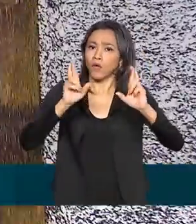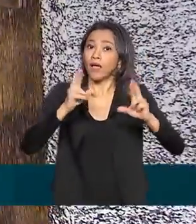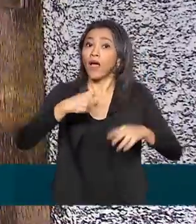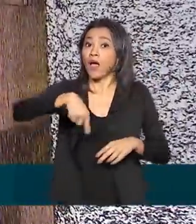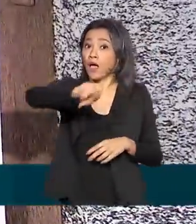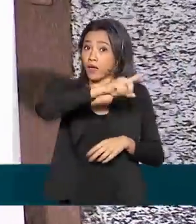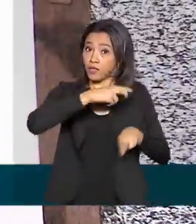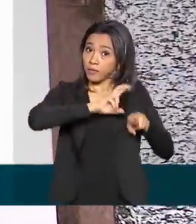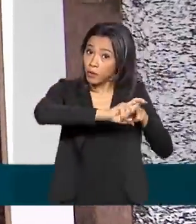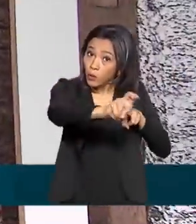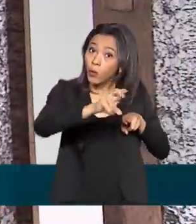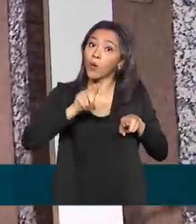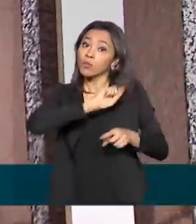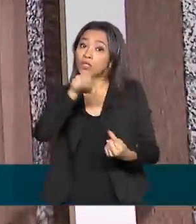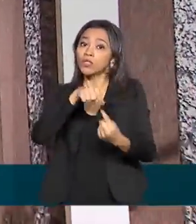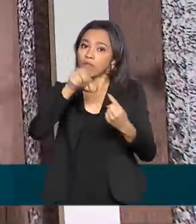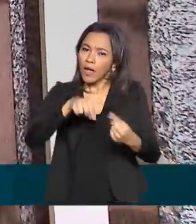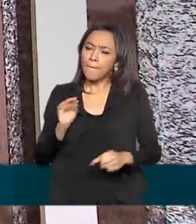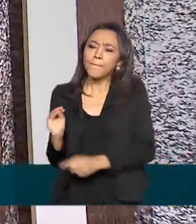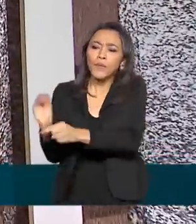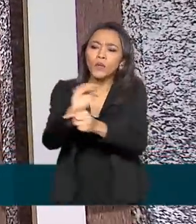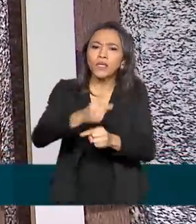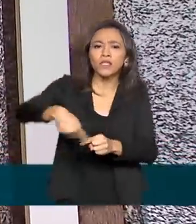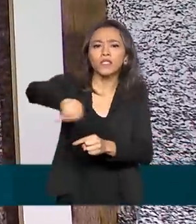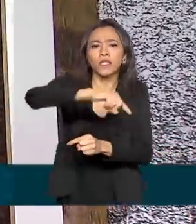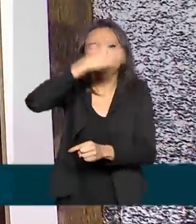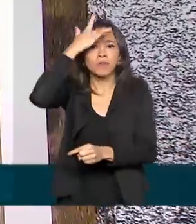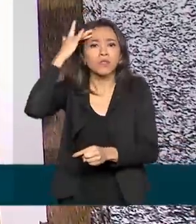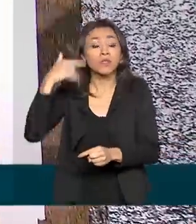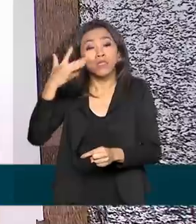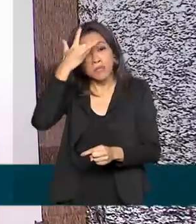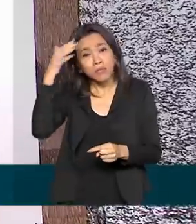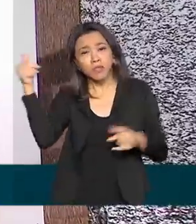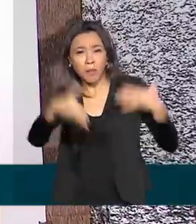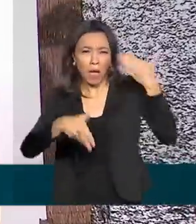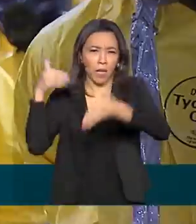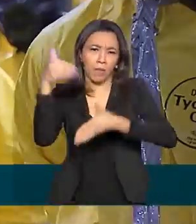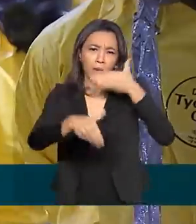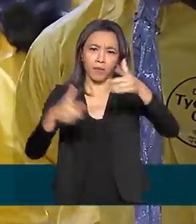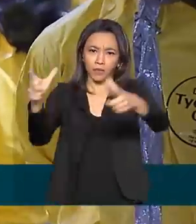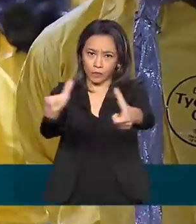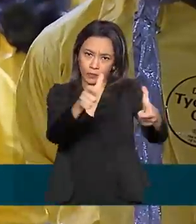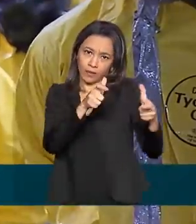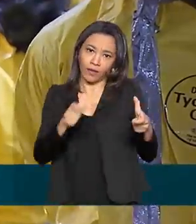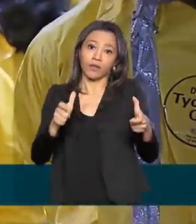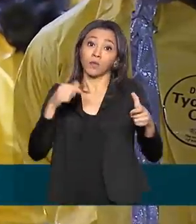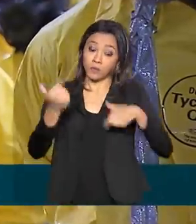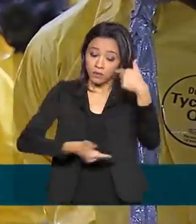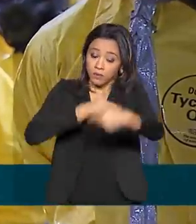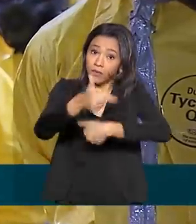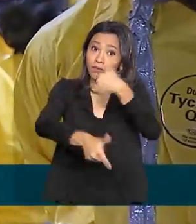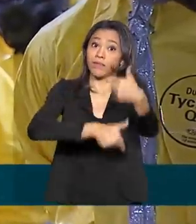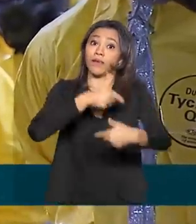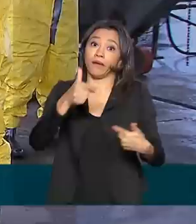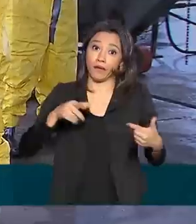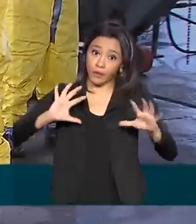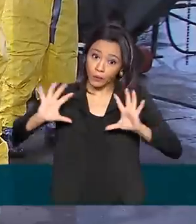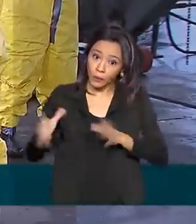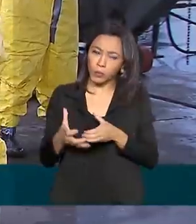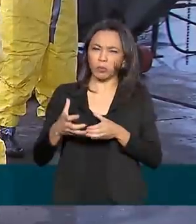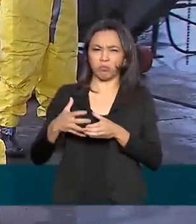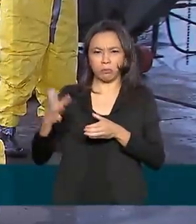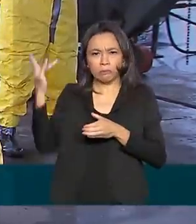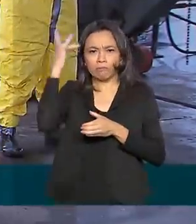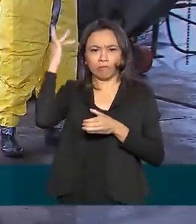A ideia é proteger a população e os funcionários que frequentam esses espaços. O trabalho é realizado por equipes